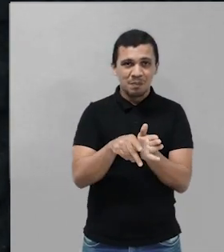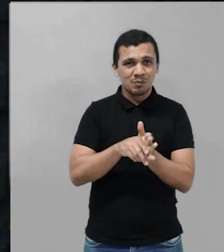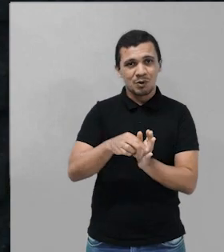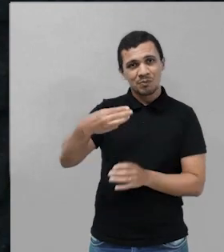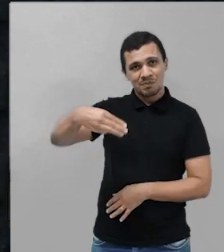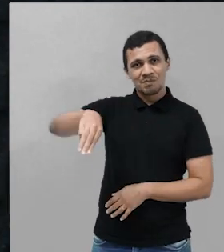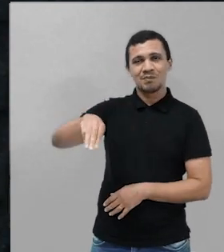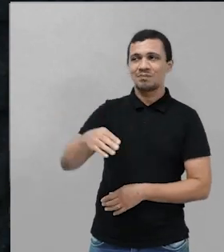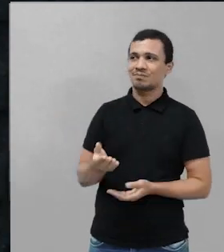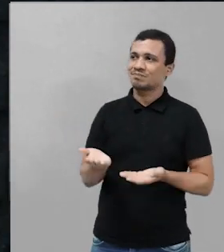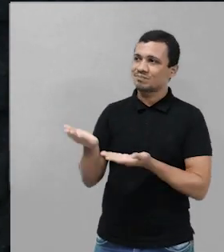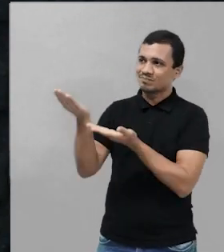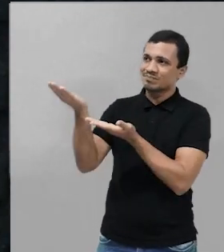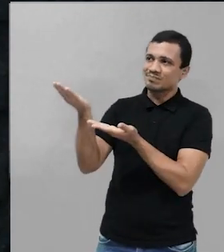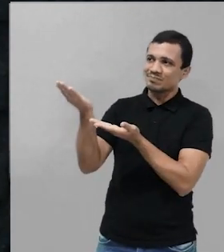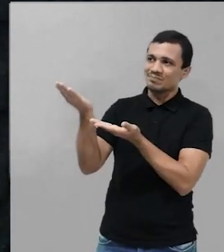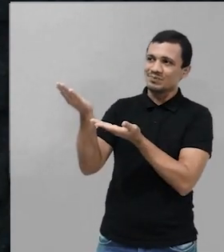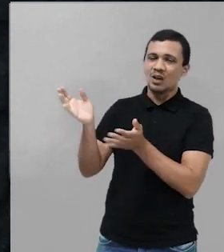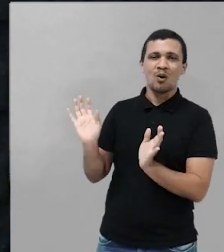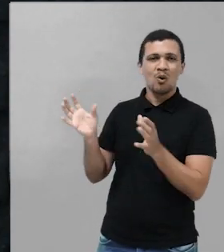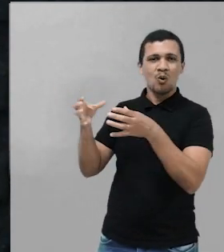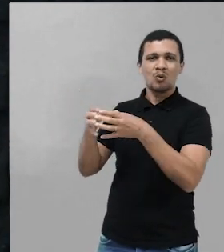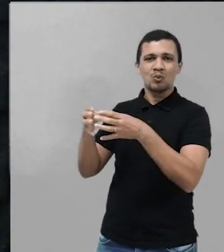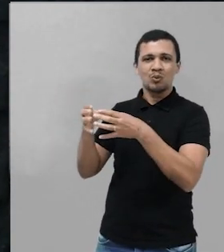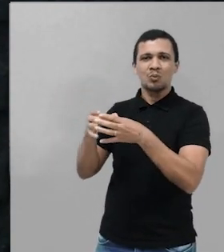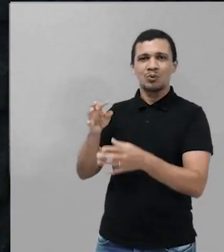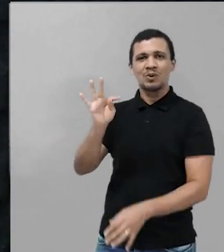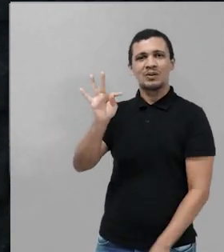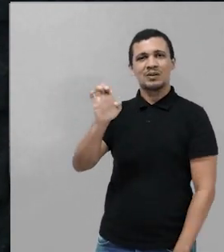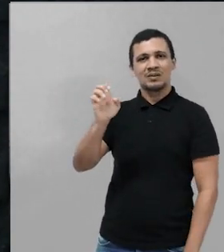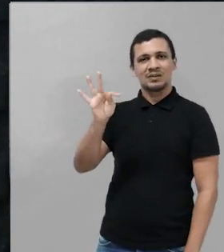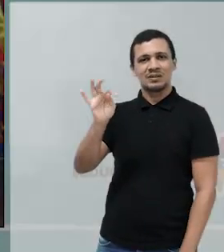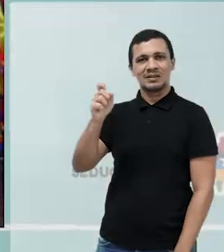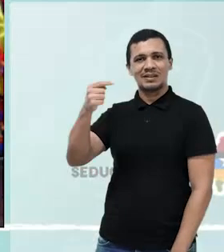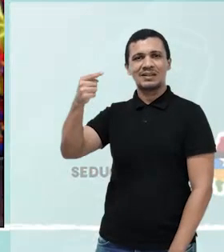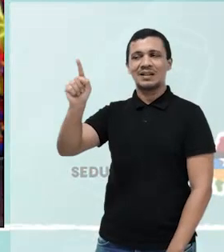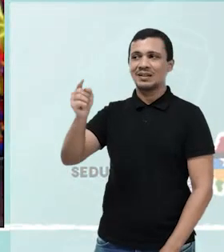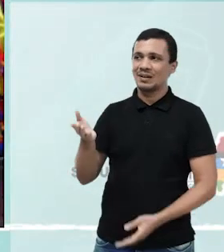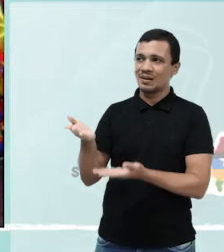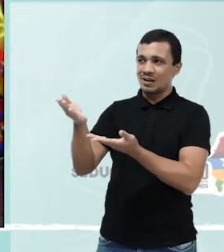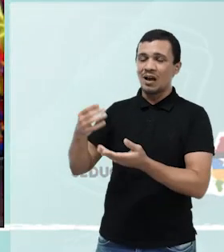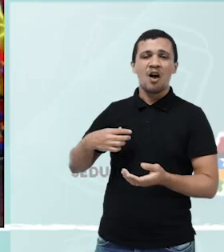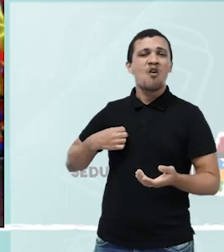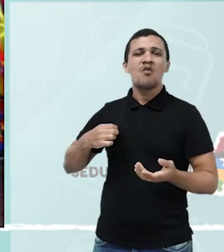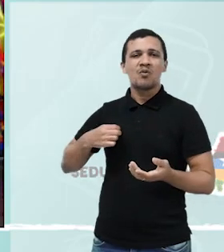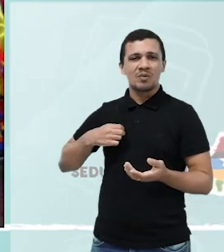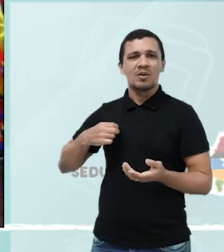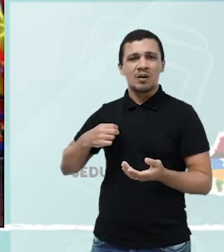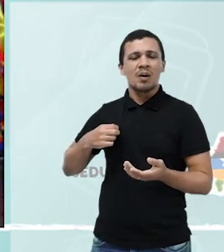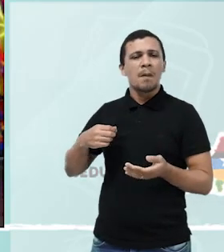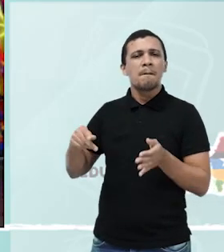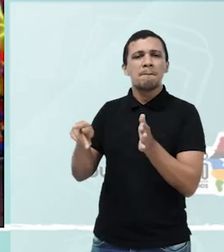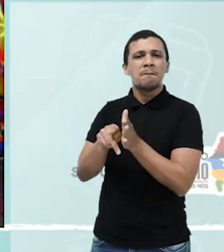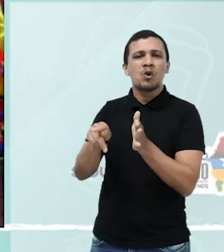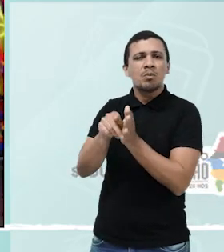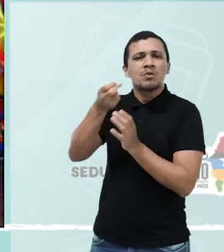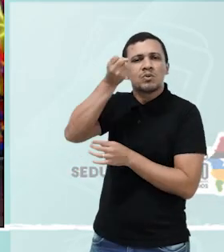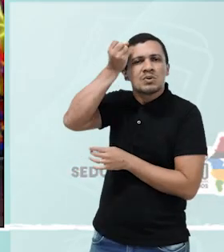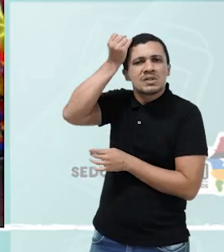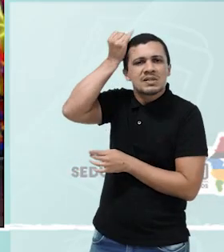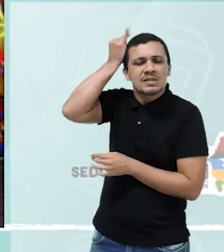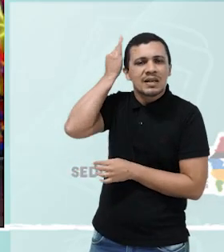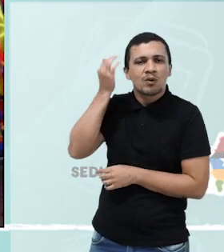Apresentando para vocês o Cacuriá de Dona Teté, que os figurinos são releituras de trajes típicos do início do século XX,